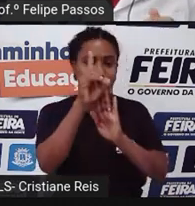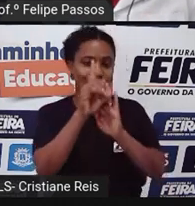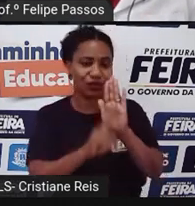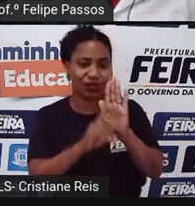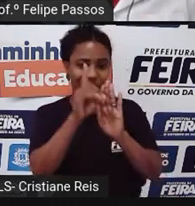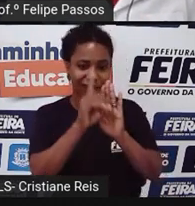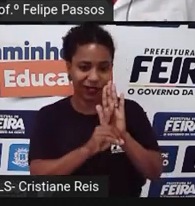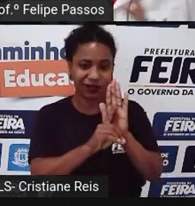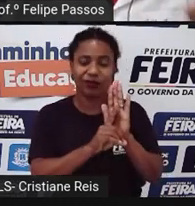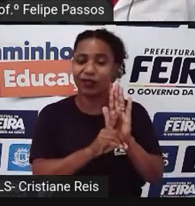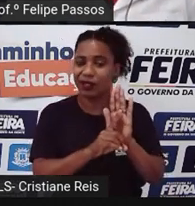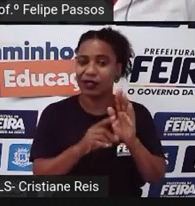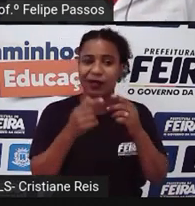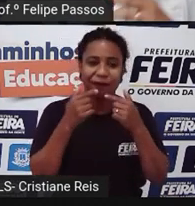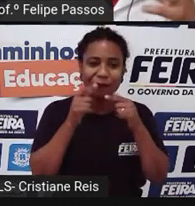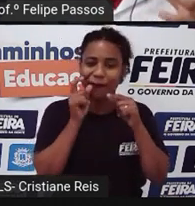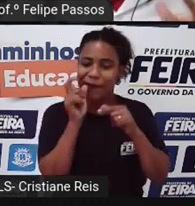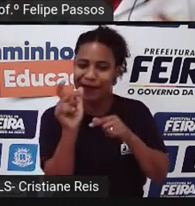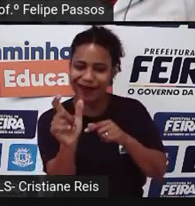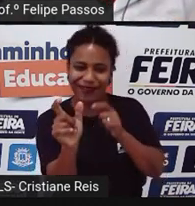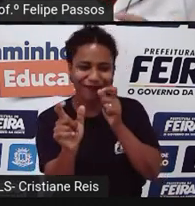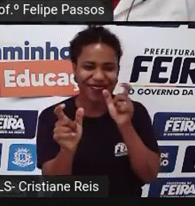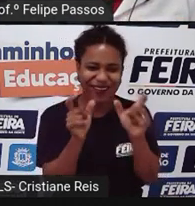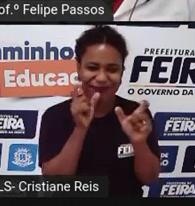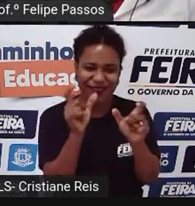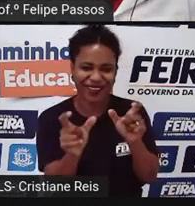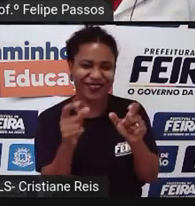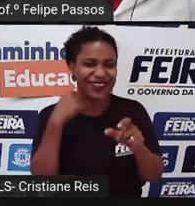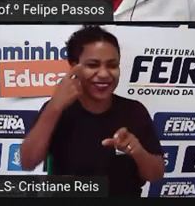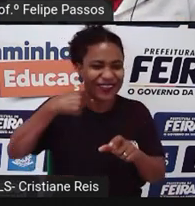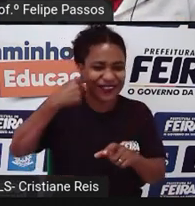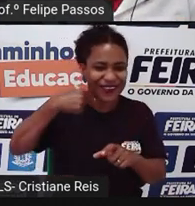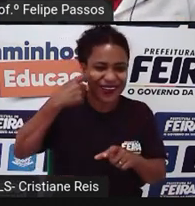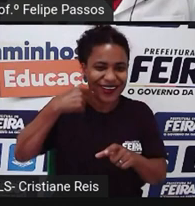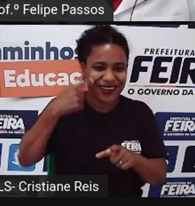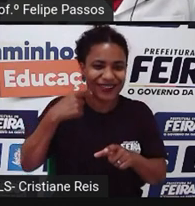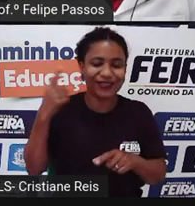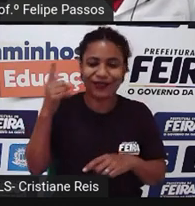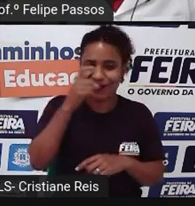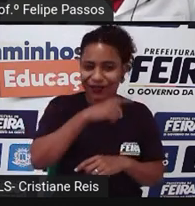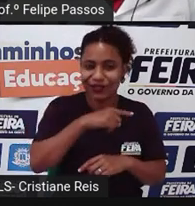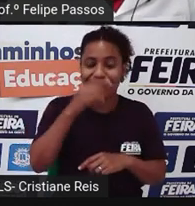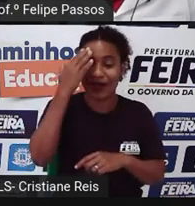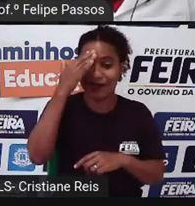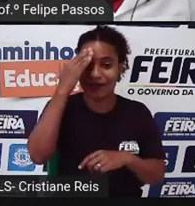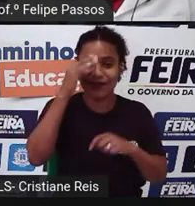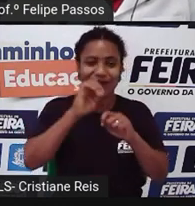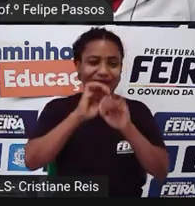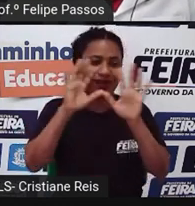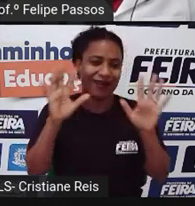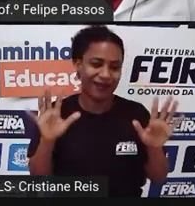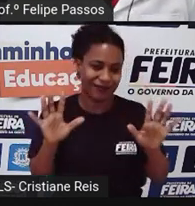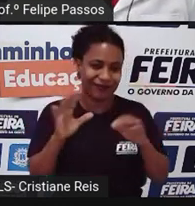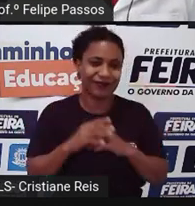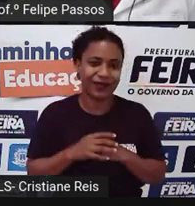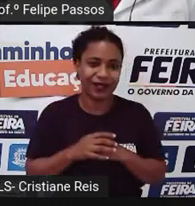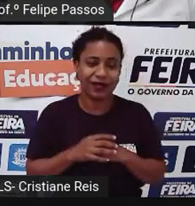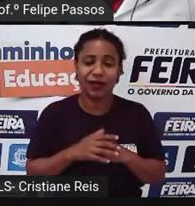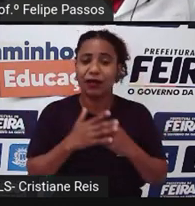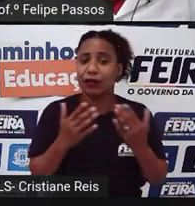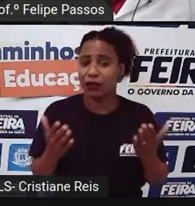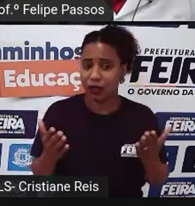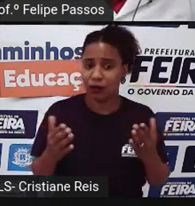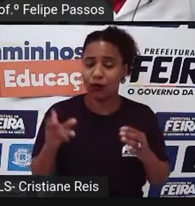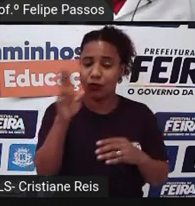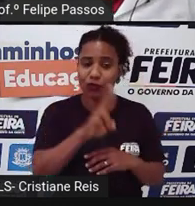bem específica, tem vários termos que a gente fica meio confuso, mas deu para entender pela fala dela que ninguém tem direito de